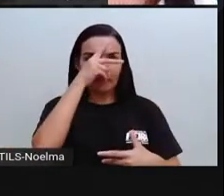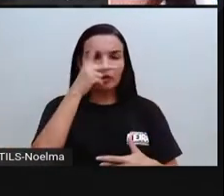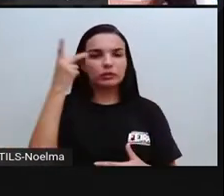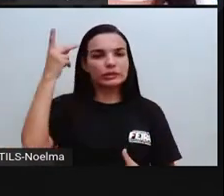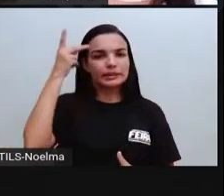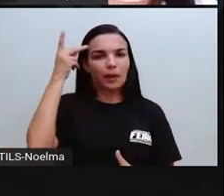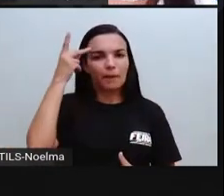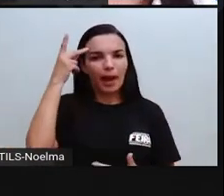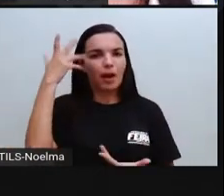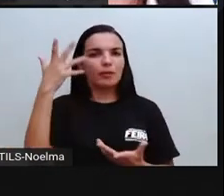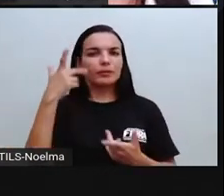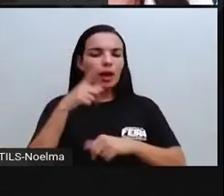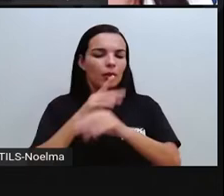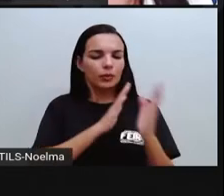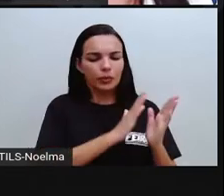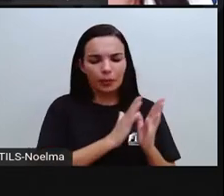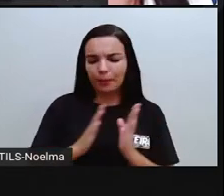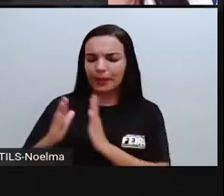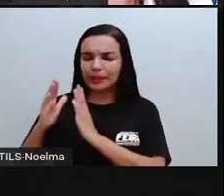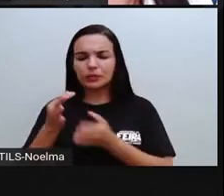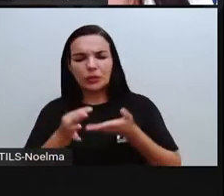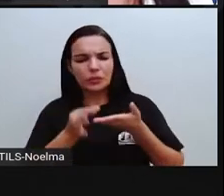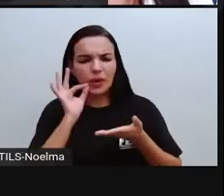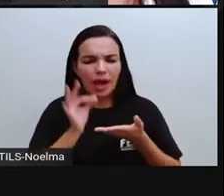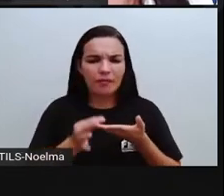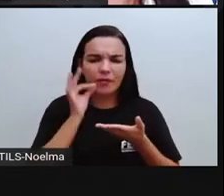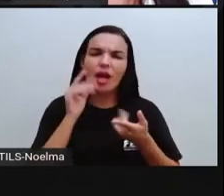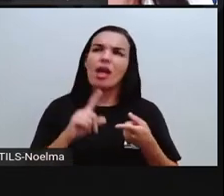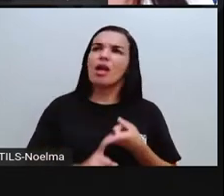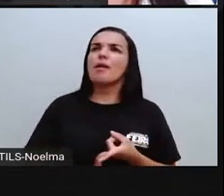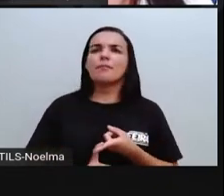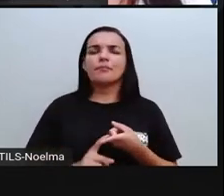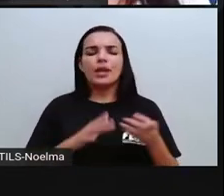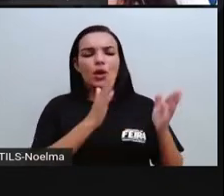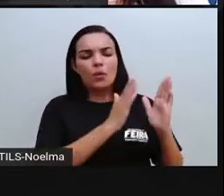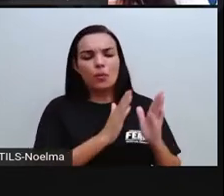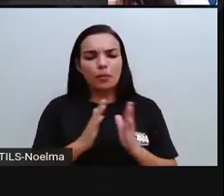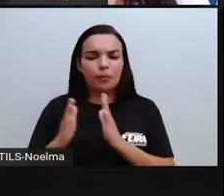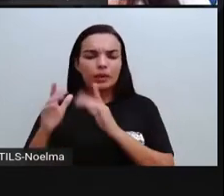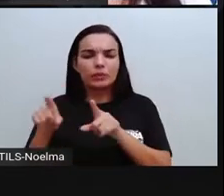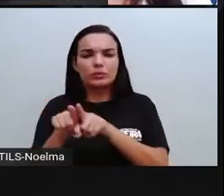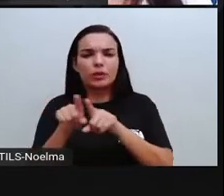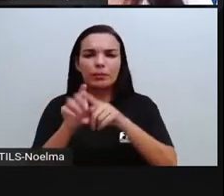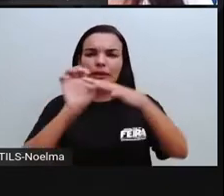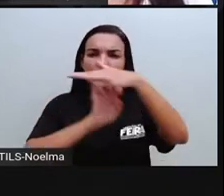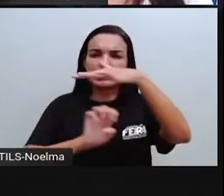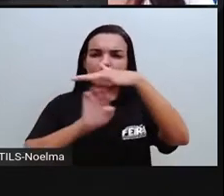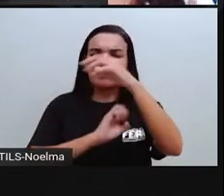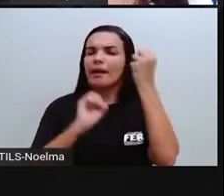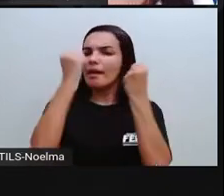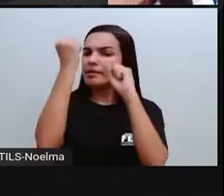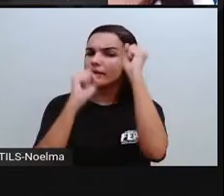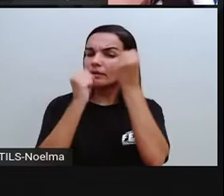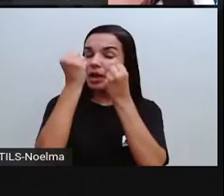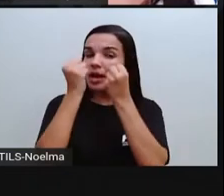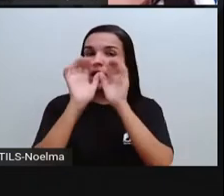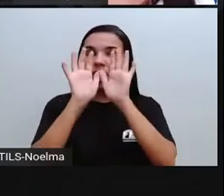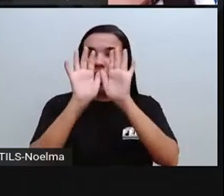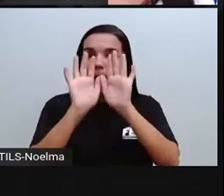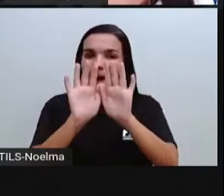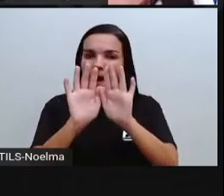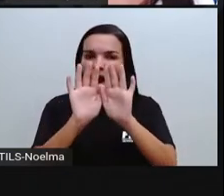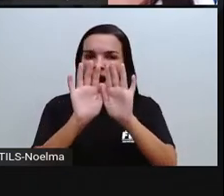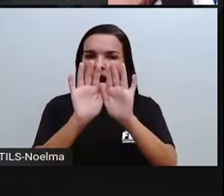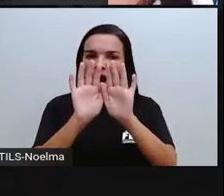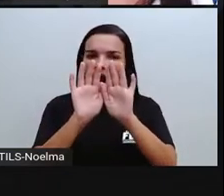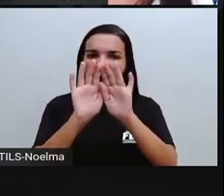período do café, ocorreu no período em que a região sudeste começou a ser industrializada, só que, atualmente, ela